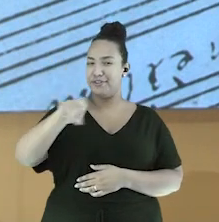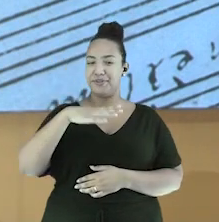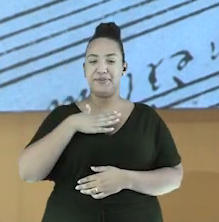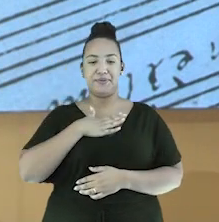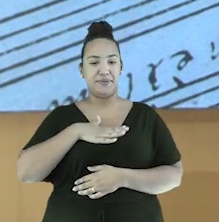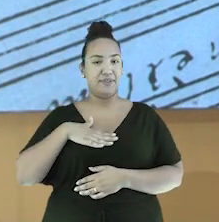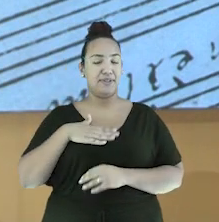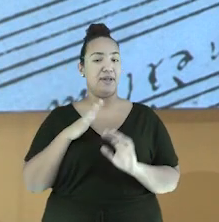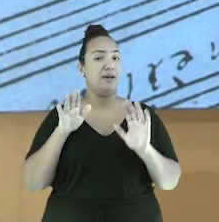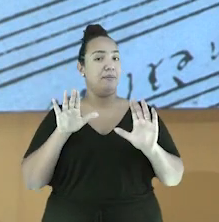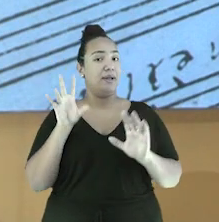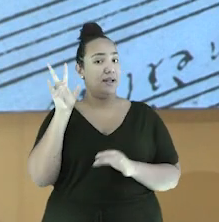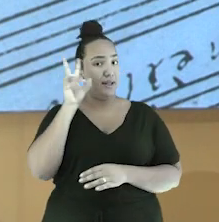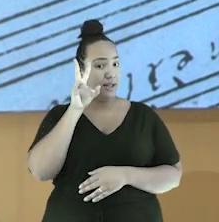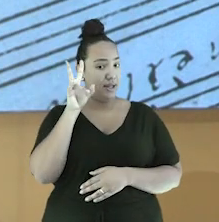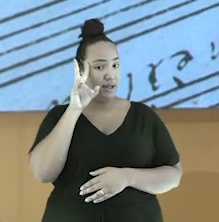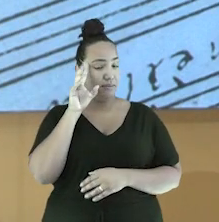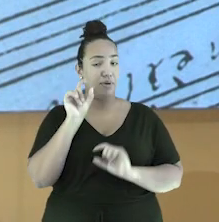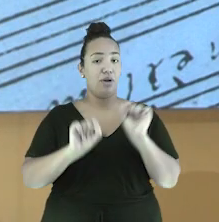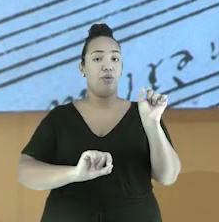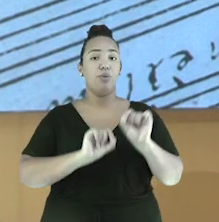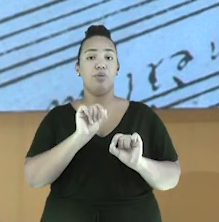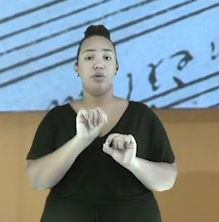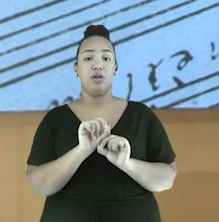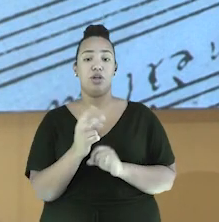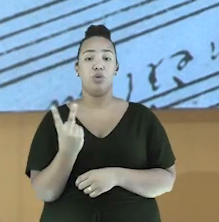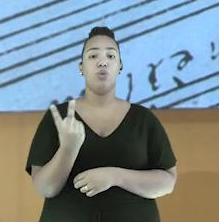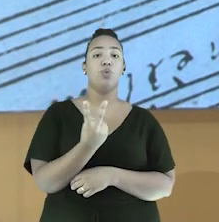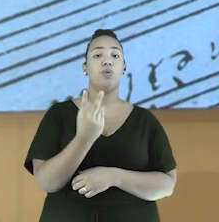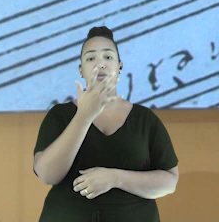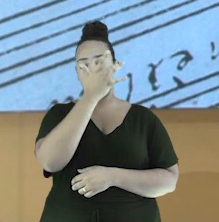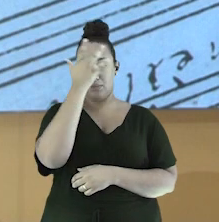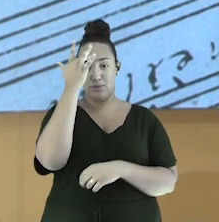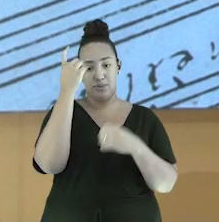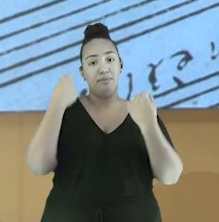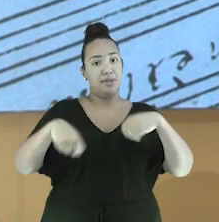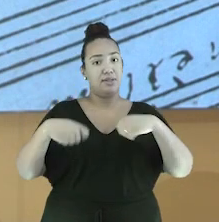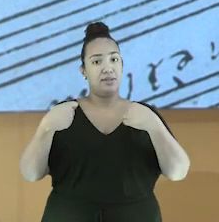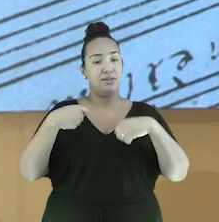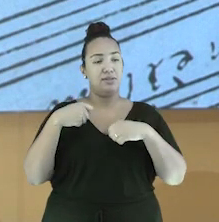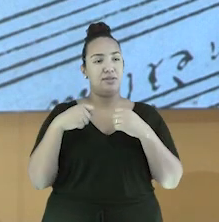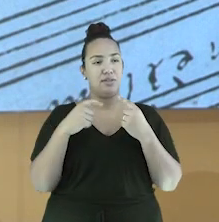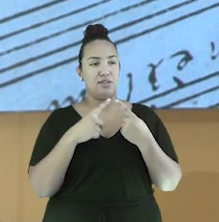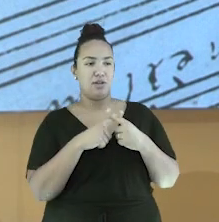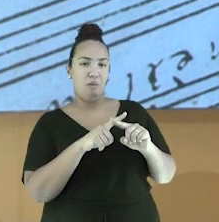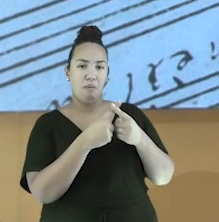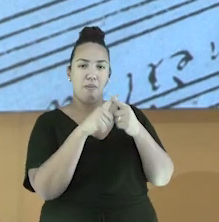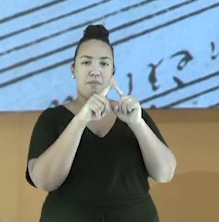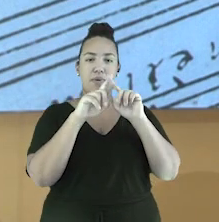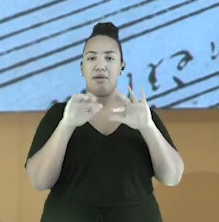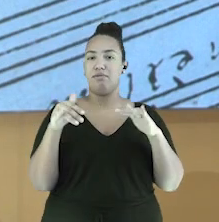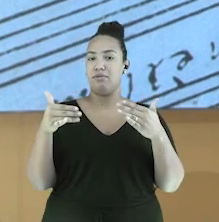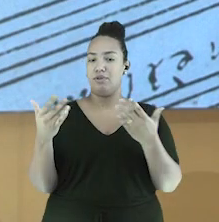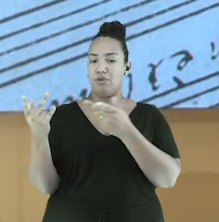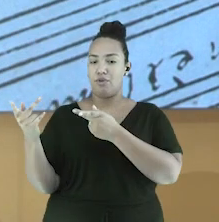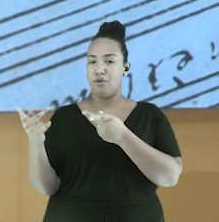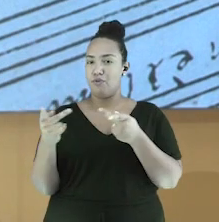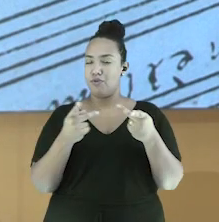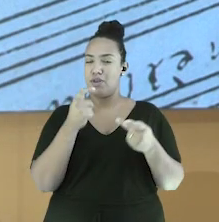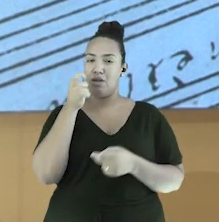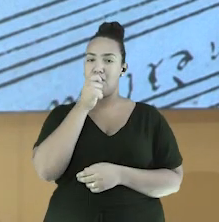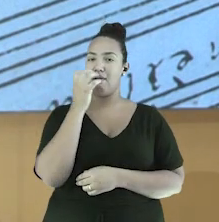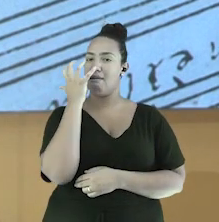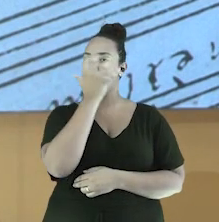Mas como eu disse, o Repente é um duelo, então precisa de duas pessoas para cantar. Por isso, convidei uma excelente